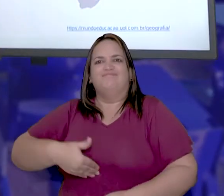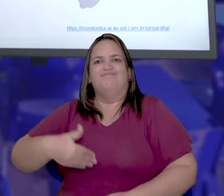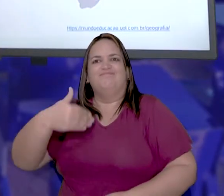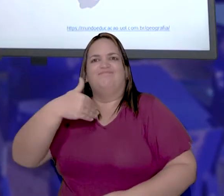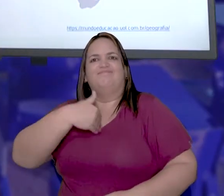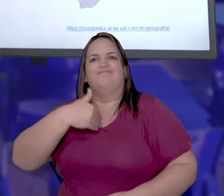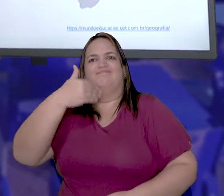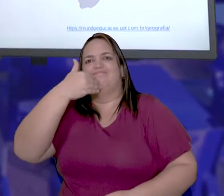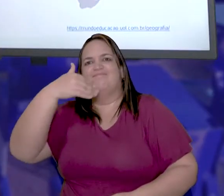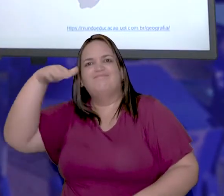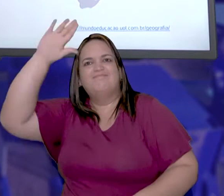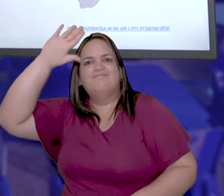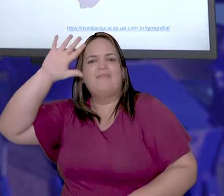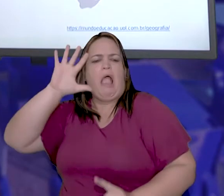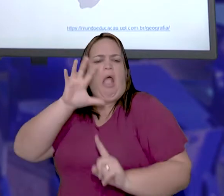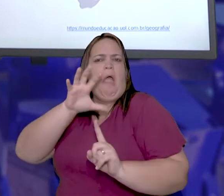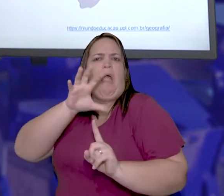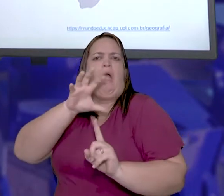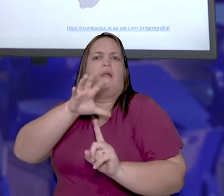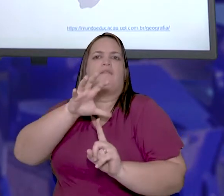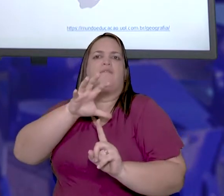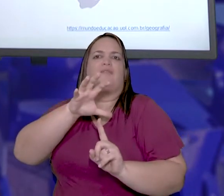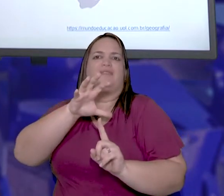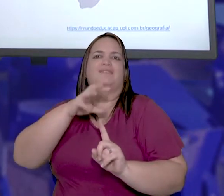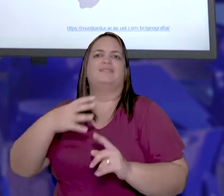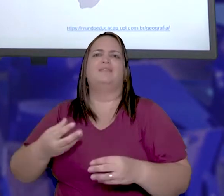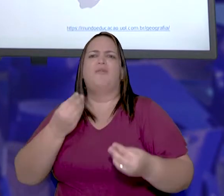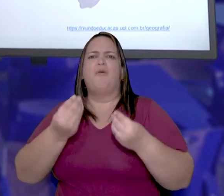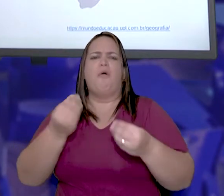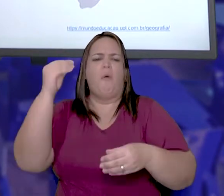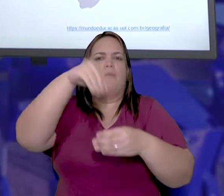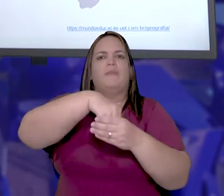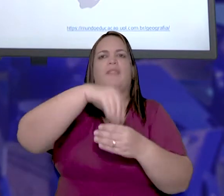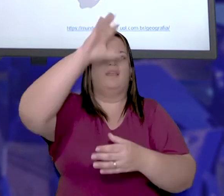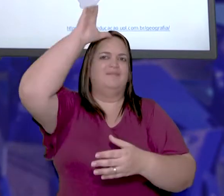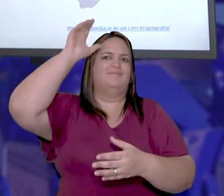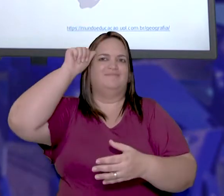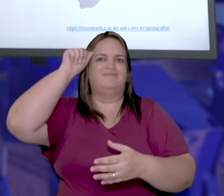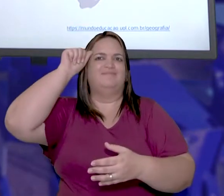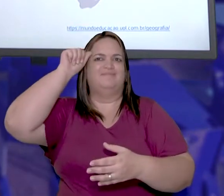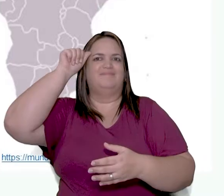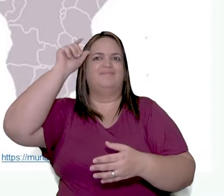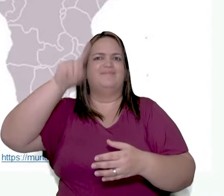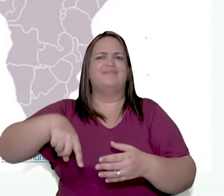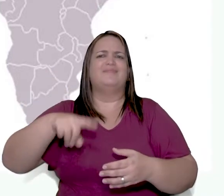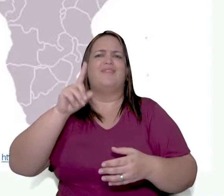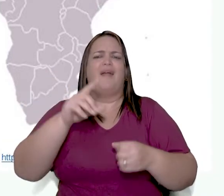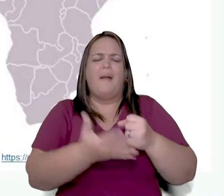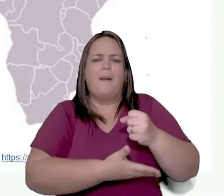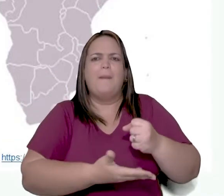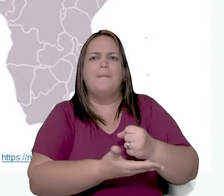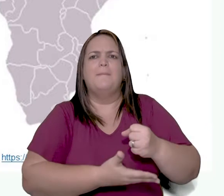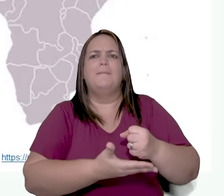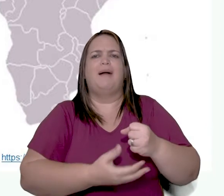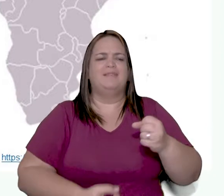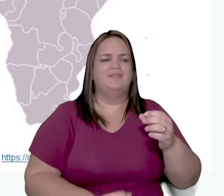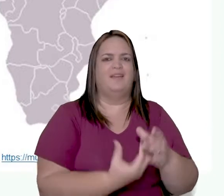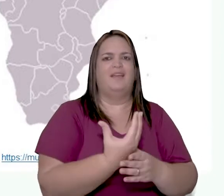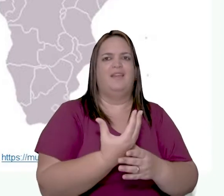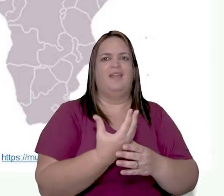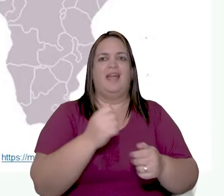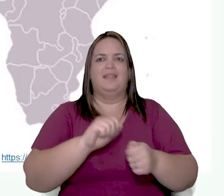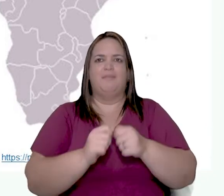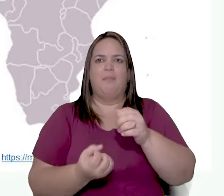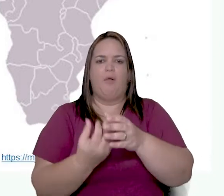grau de influência islâmica, ou seja, árabe, dentro do continente. Certo? E esse